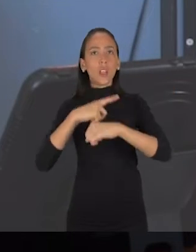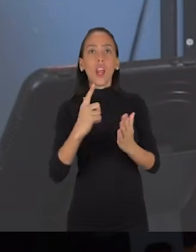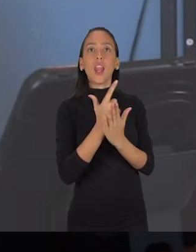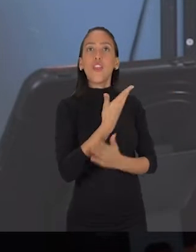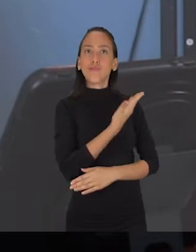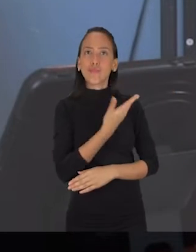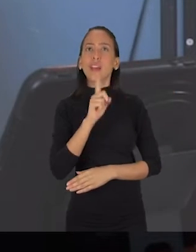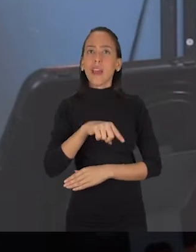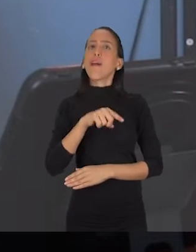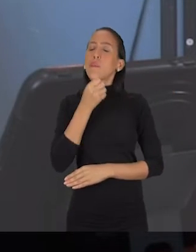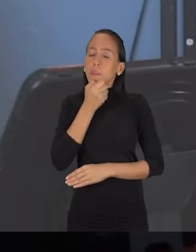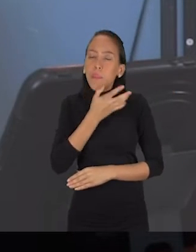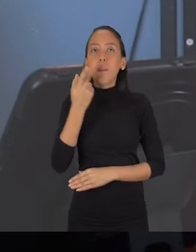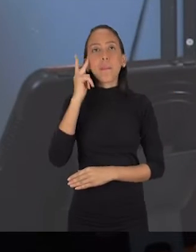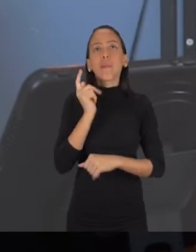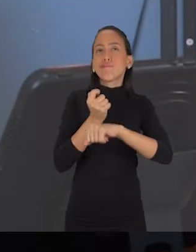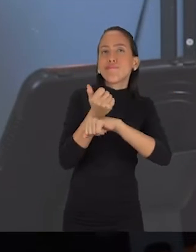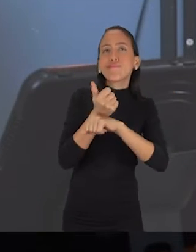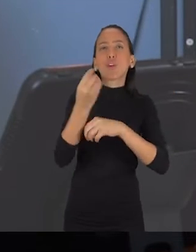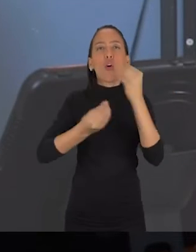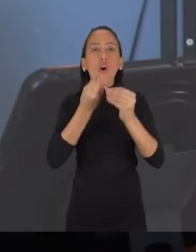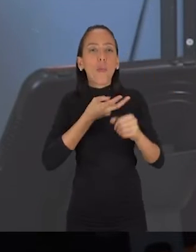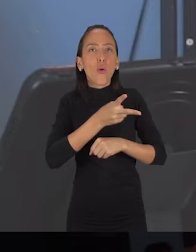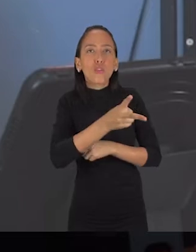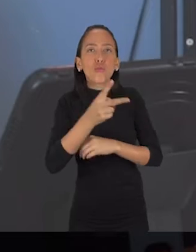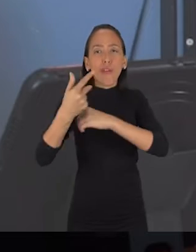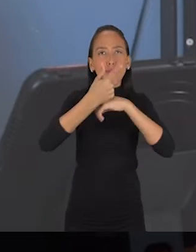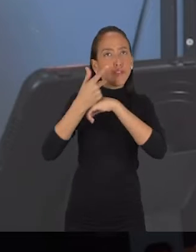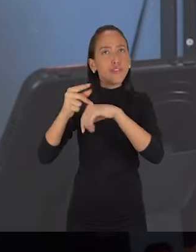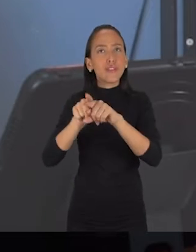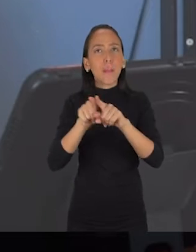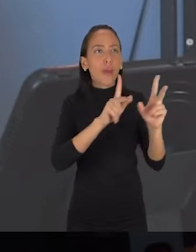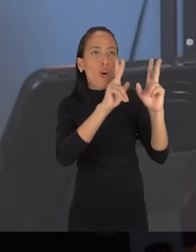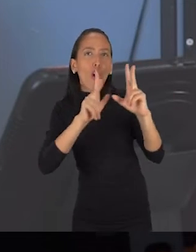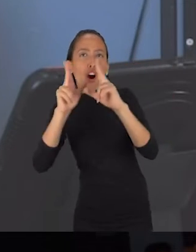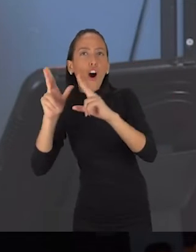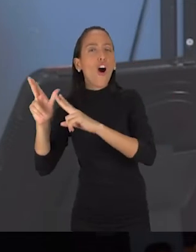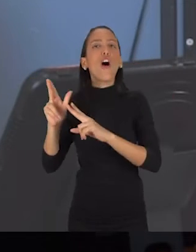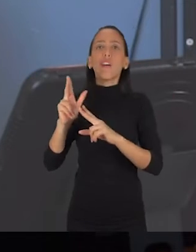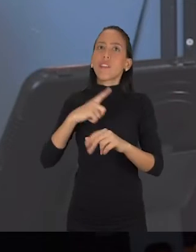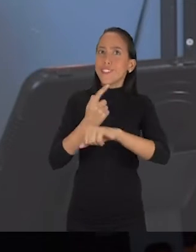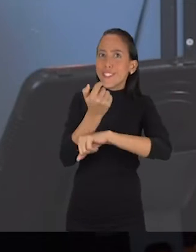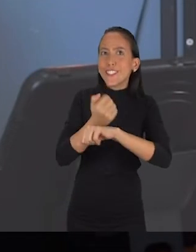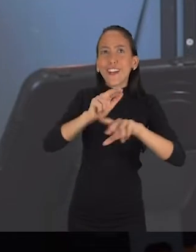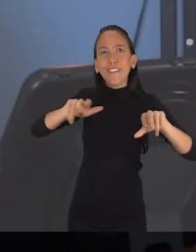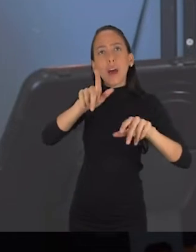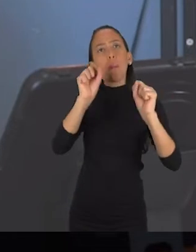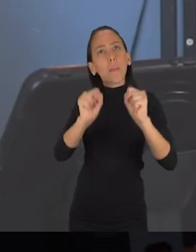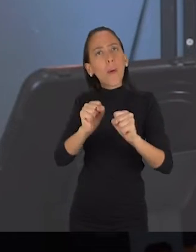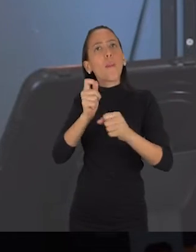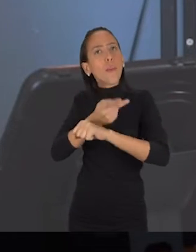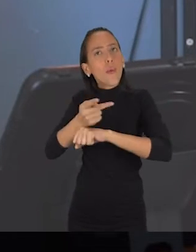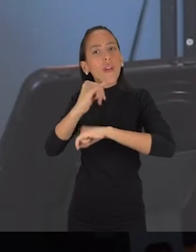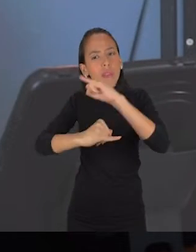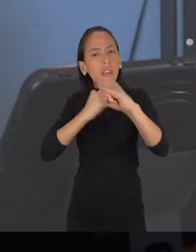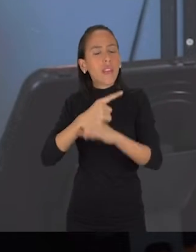Cinematografia. Esse livro é muito bacana porque ele fala de continuidade, fala de corte, tem bastante dica, mas você também pode procurar vídeos, aulas